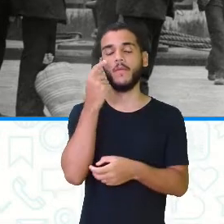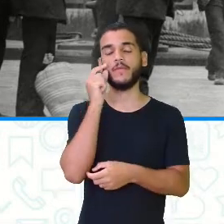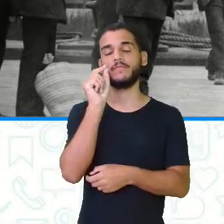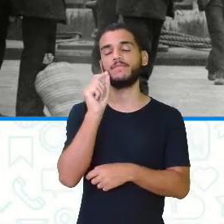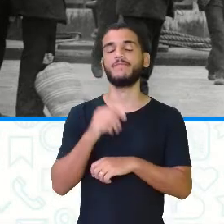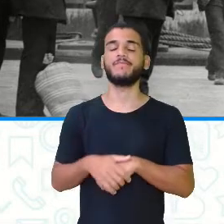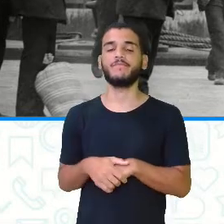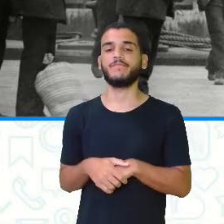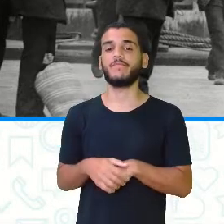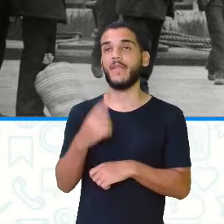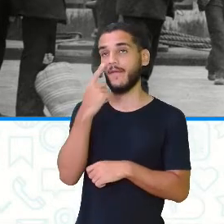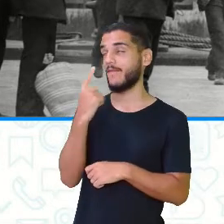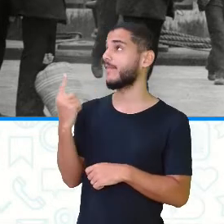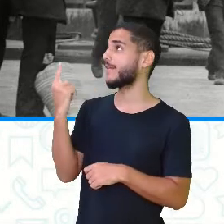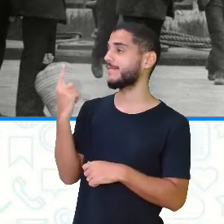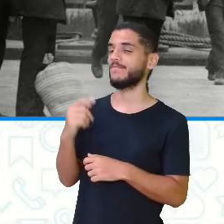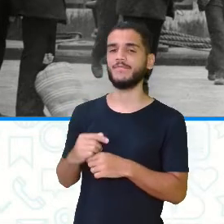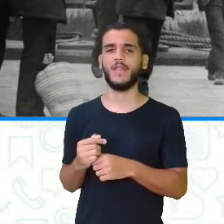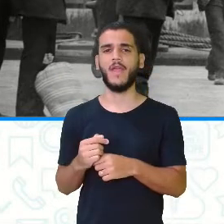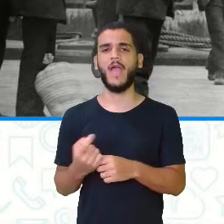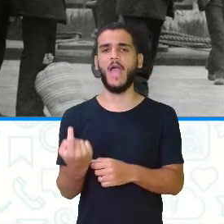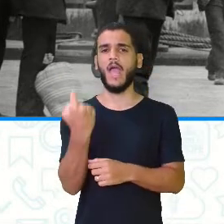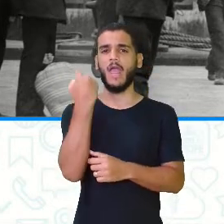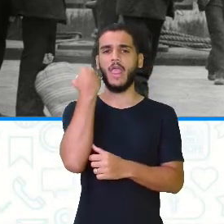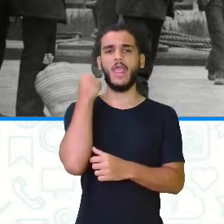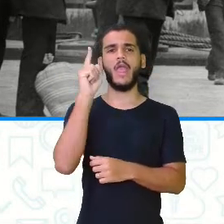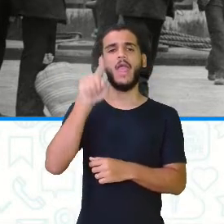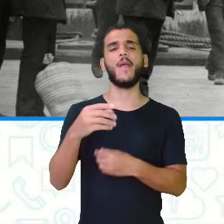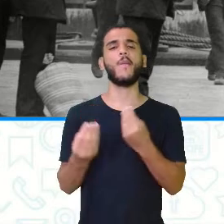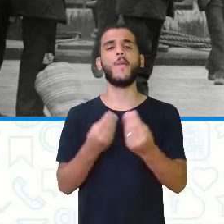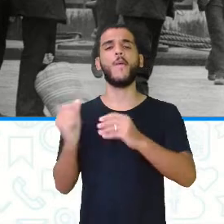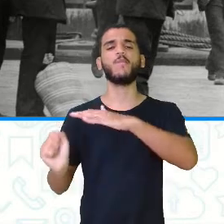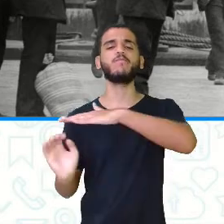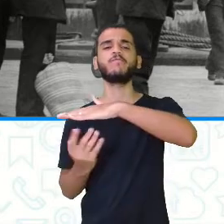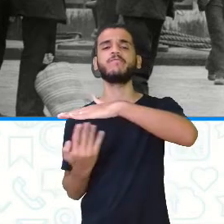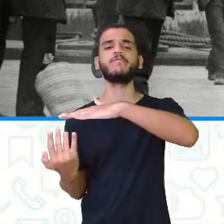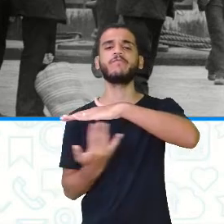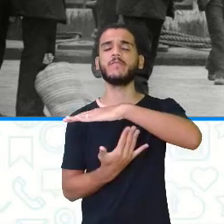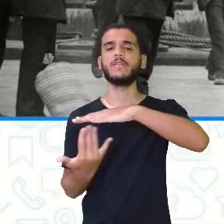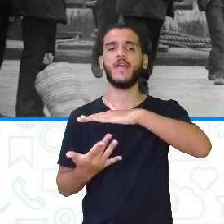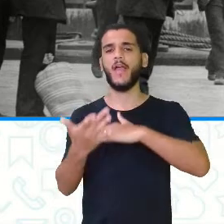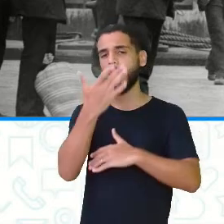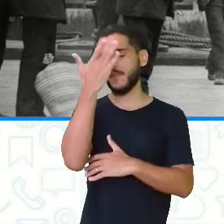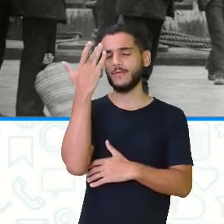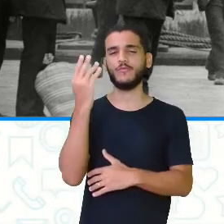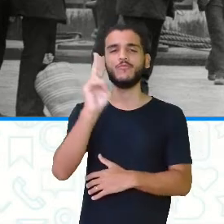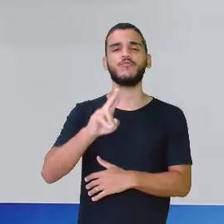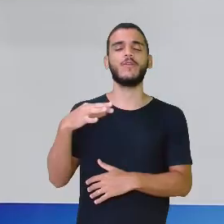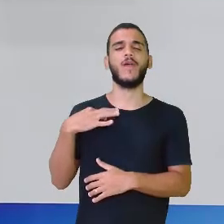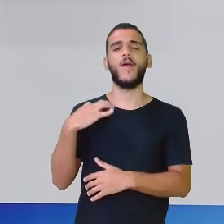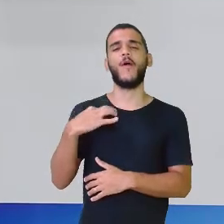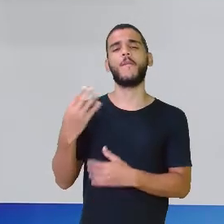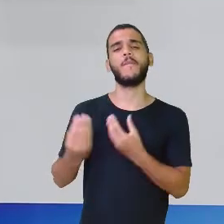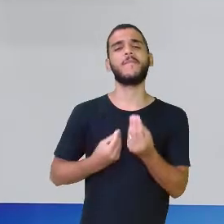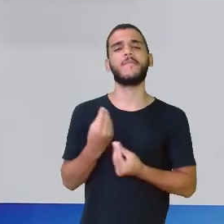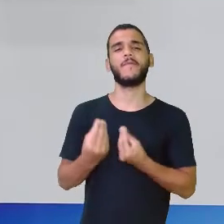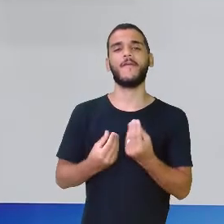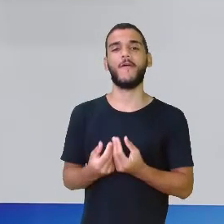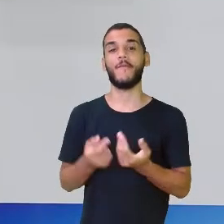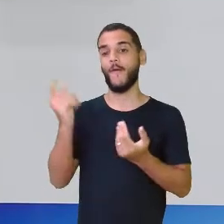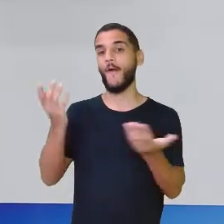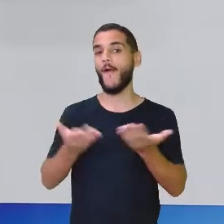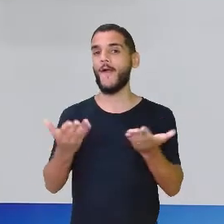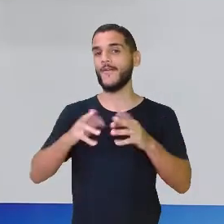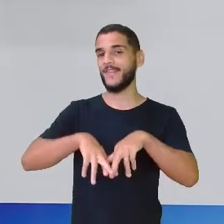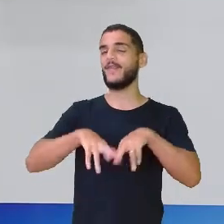era a migração antigamente. Olha só, tem pessoas... Olha só como as pessoas estão vestidas. A gente já percebe que é diferente do que como a